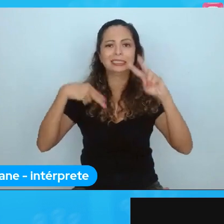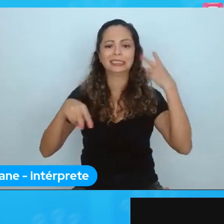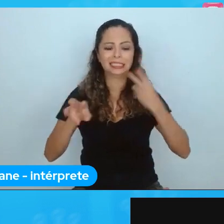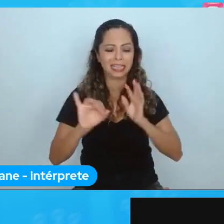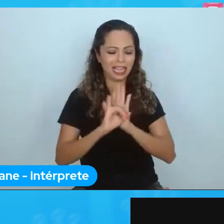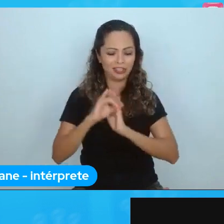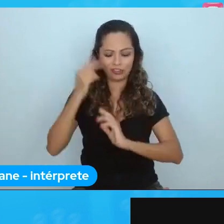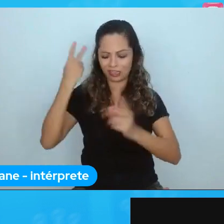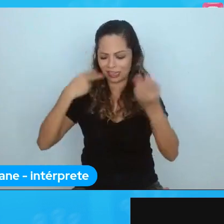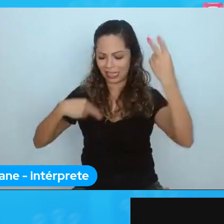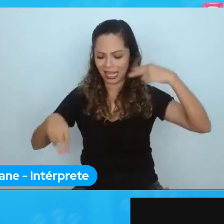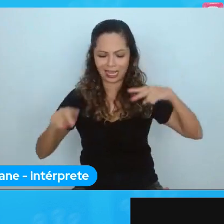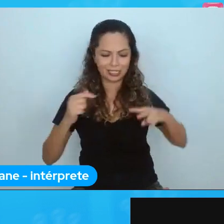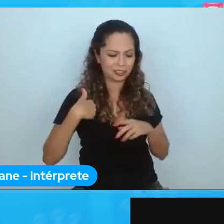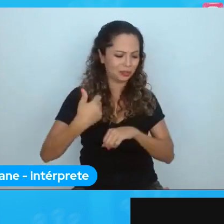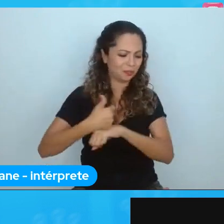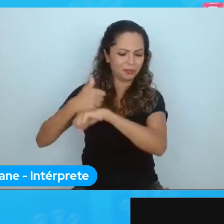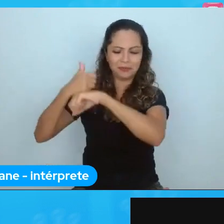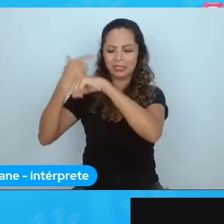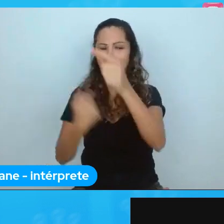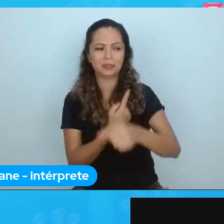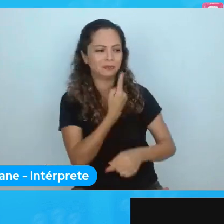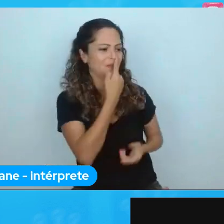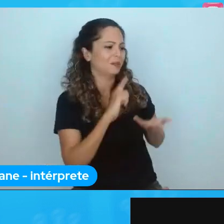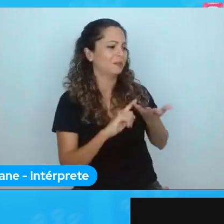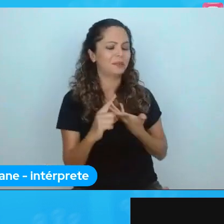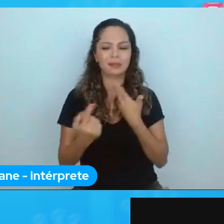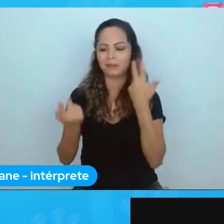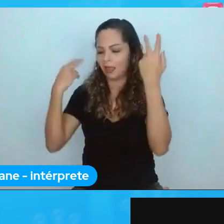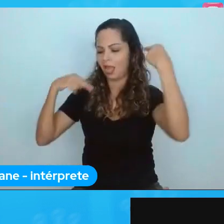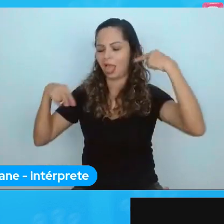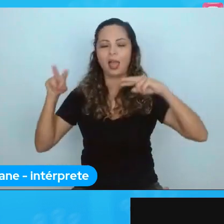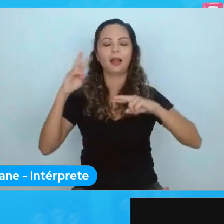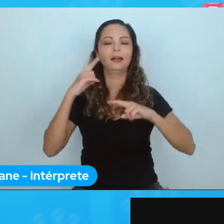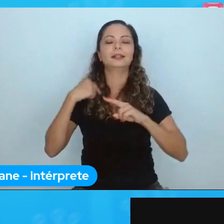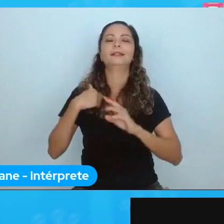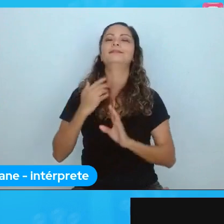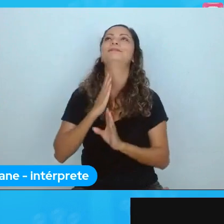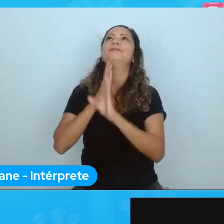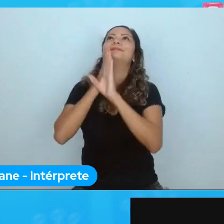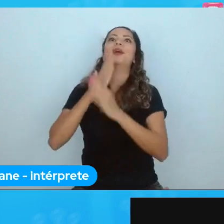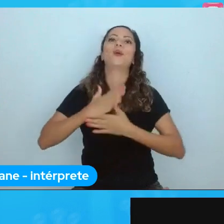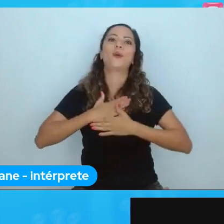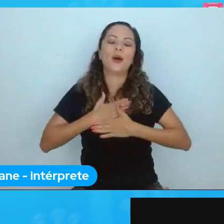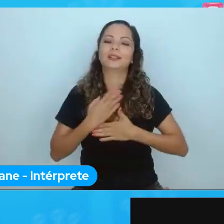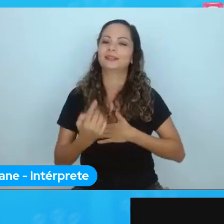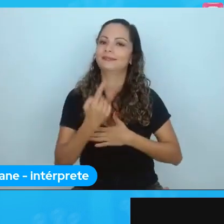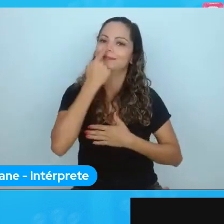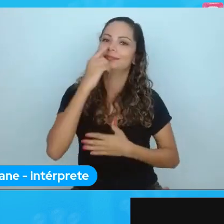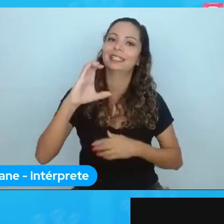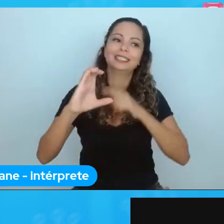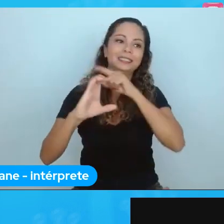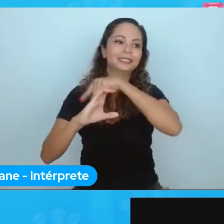da vida, sobre o que eu gostava e me descobri em ciência de dados e troquei de curso para ciência de dados e aqui estou eu.